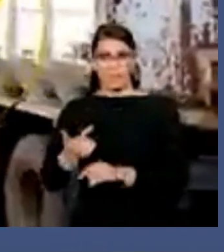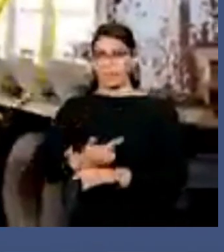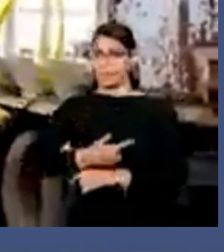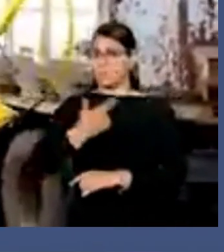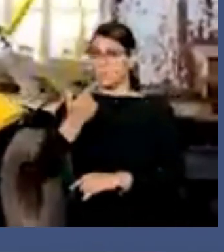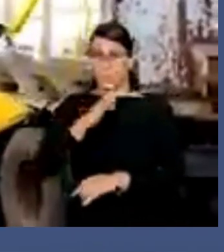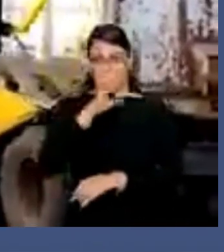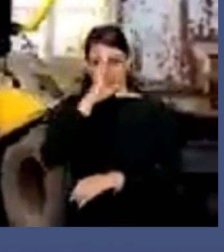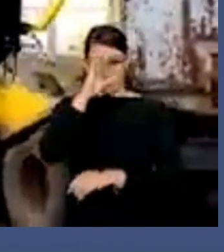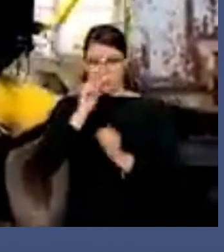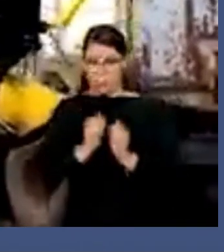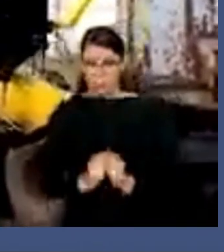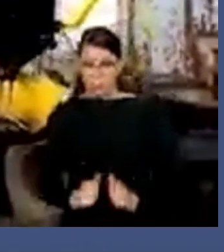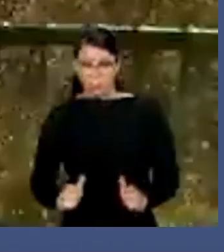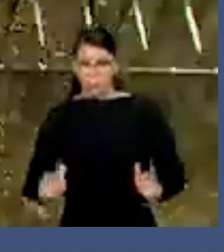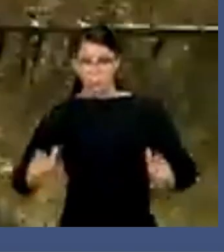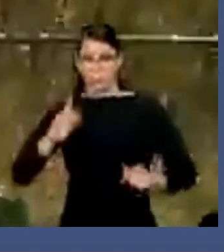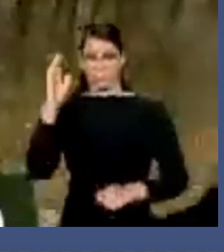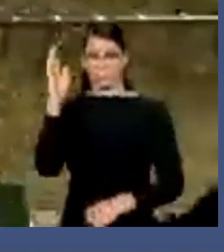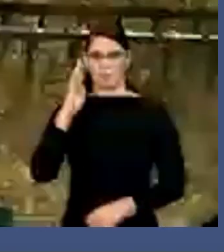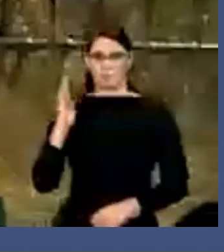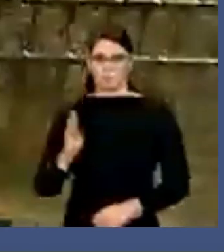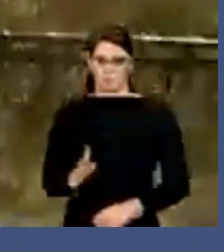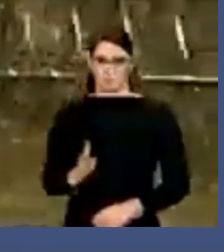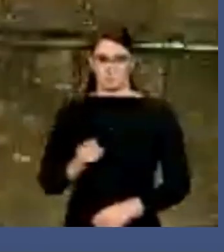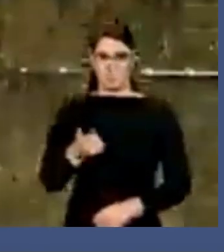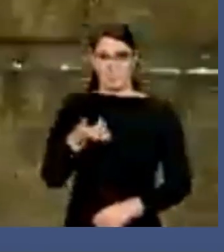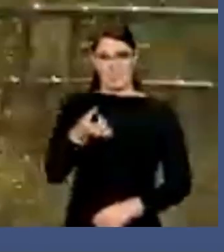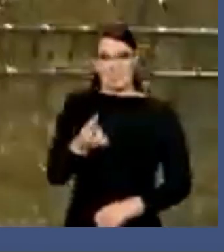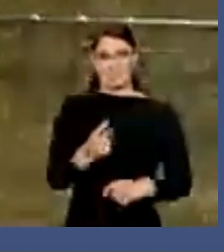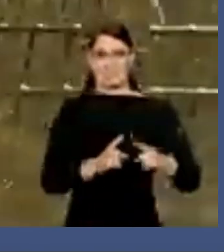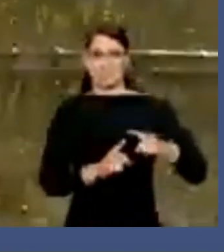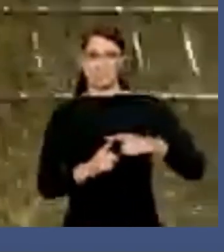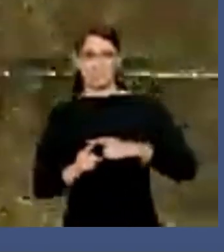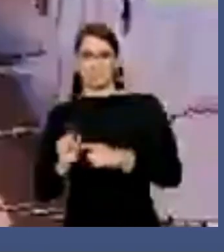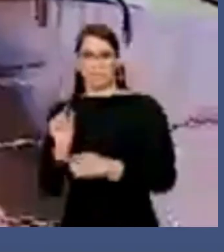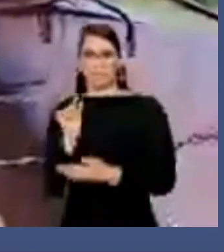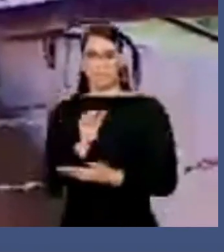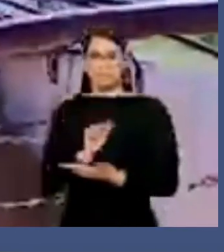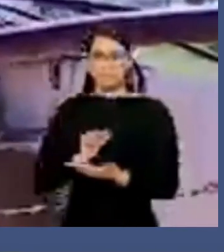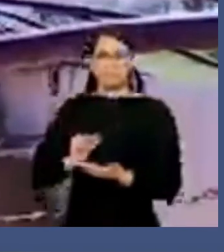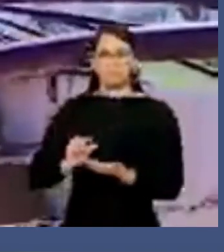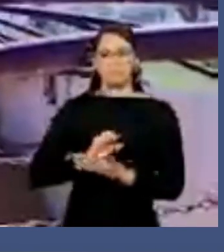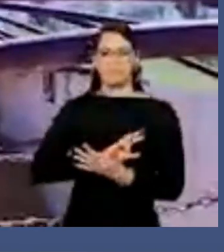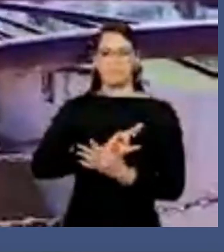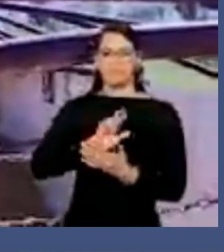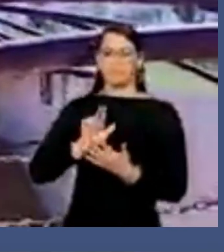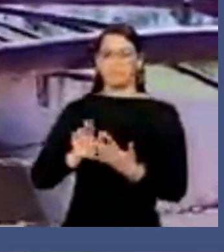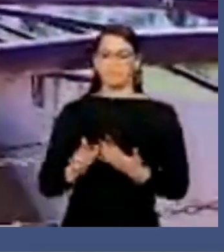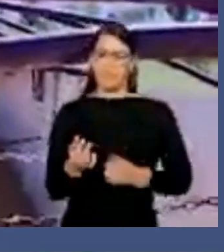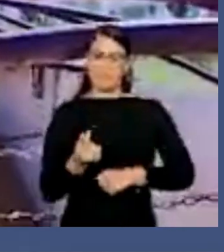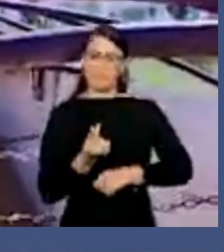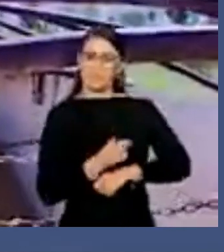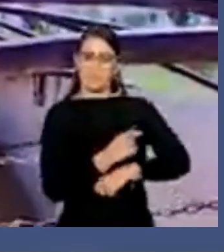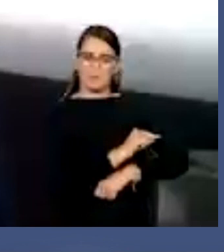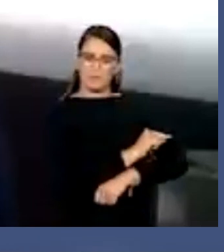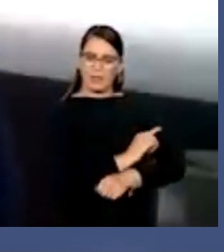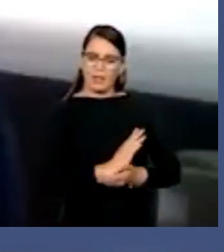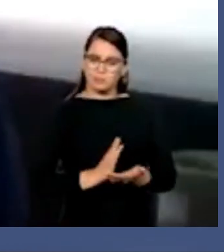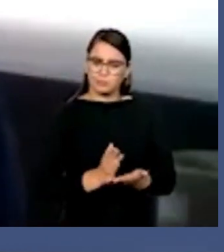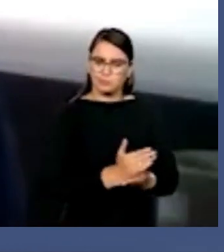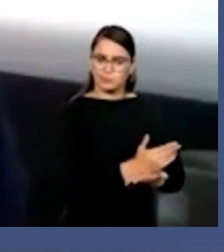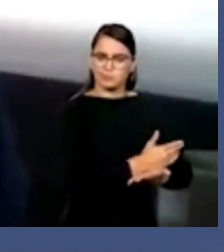maior safra da história do Brasil. São 16 tipos de grãos diferentes que são plantados e colhidos.